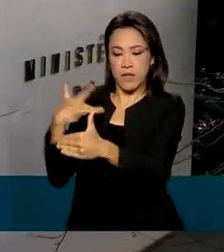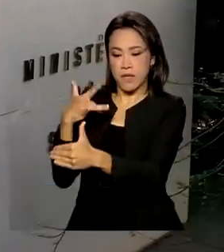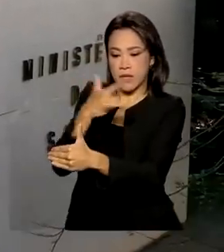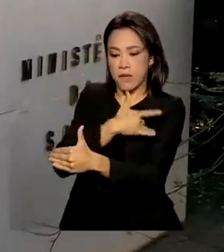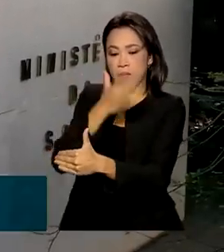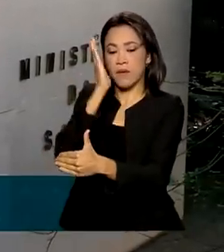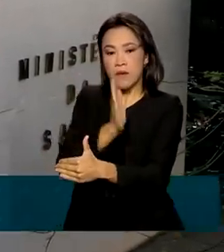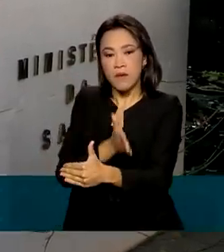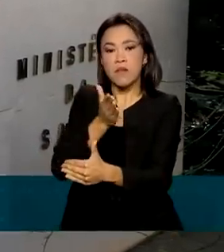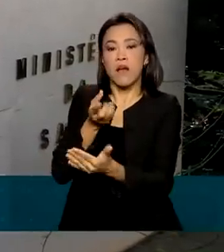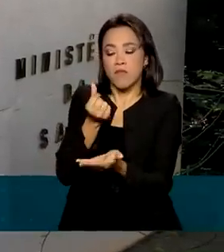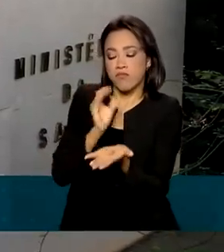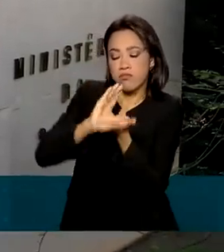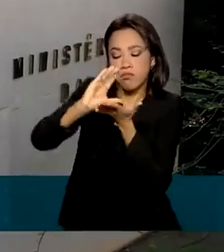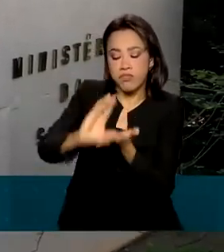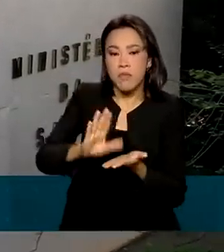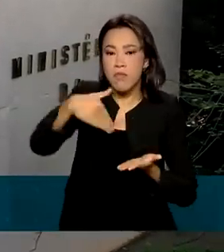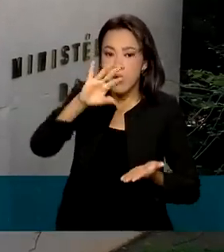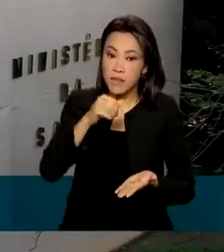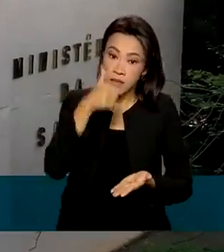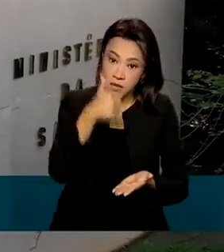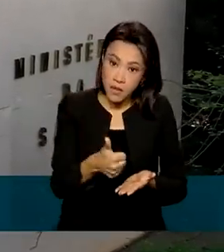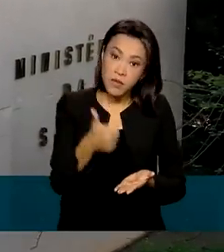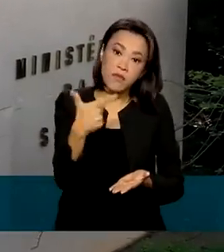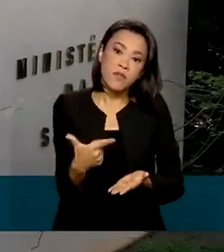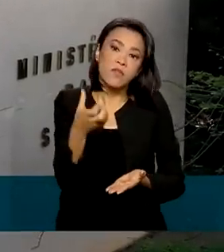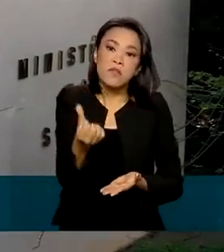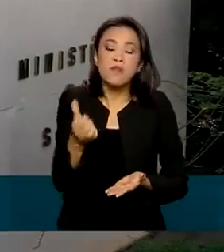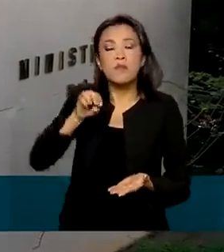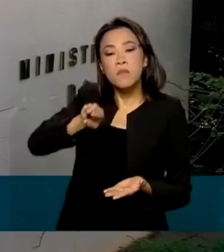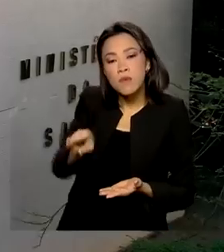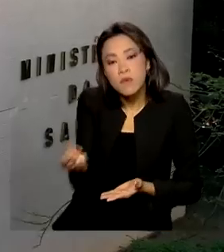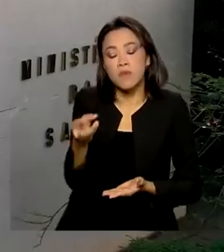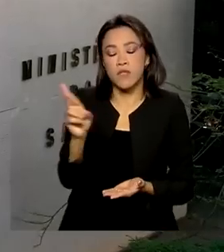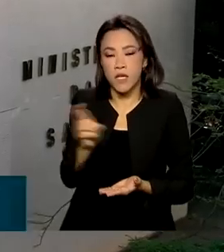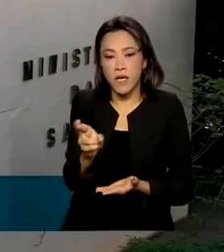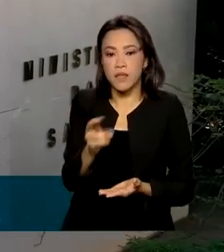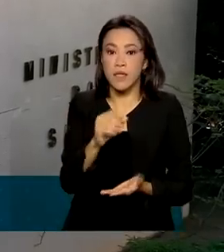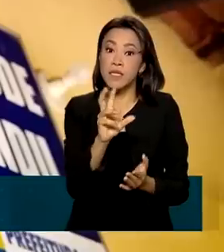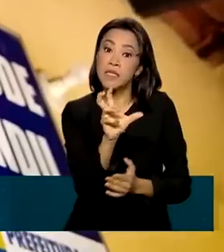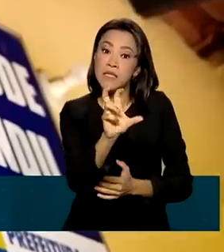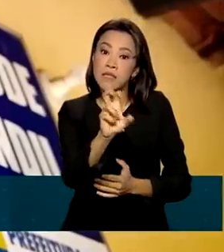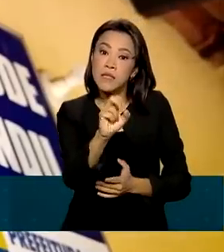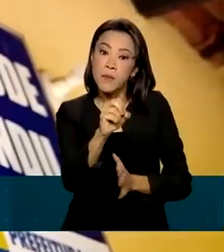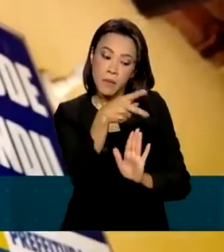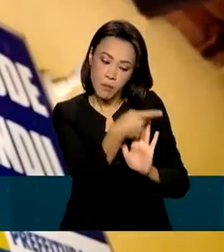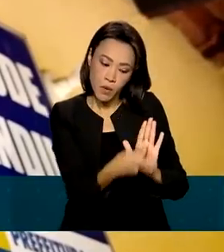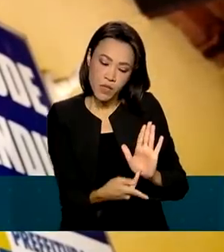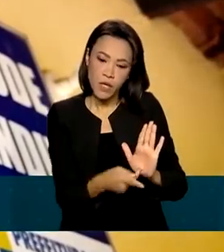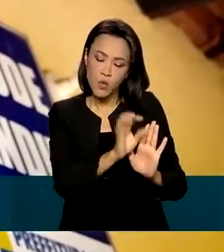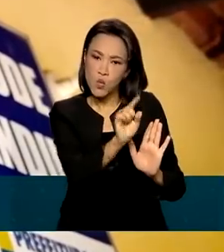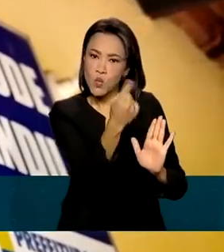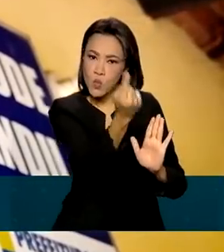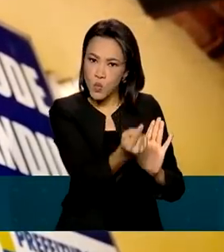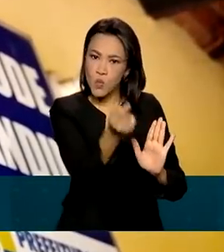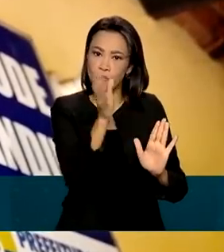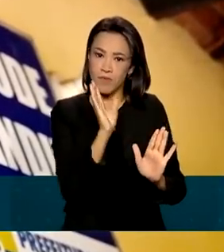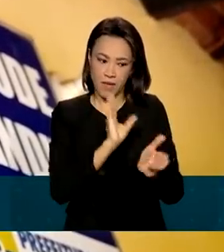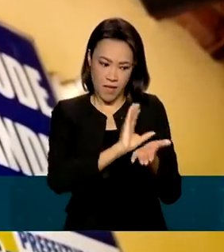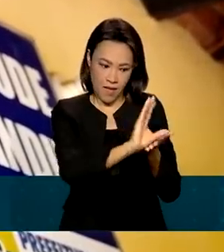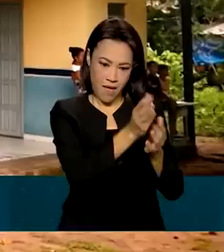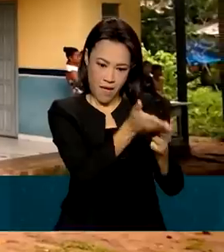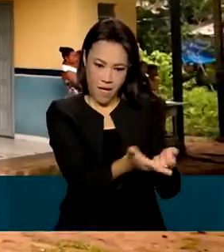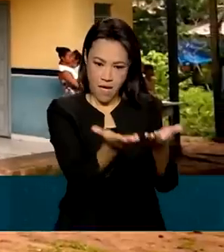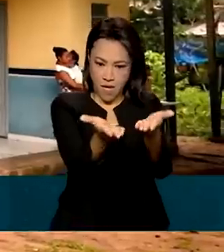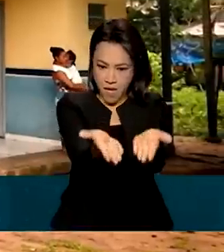investiu mais de 126 milhões de reais em 50 projetos. Um deles na comunidade de